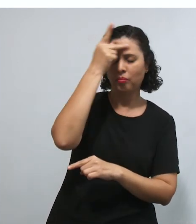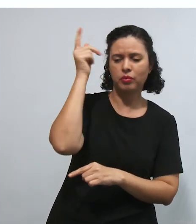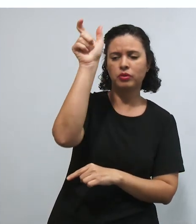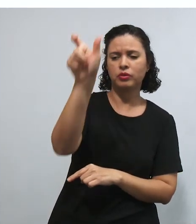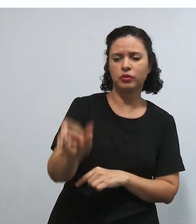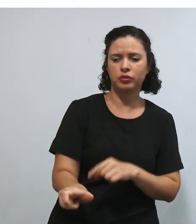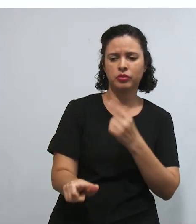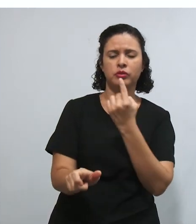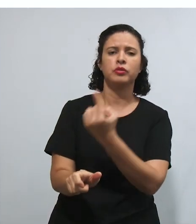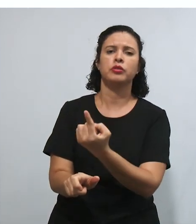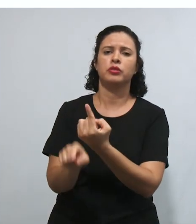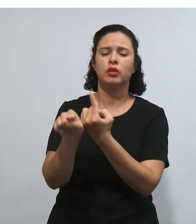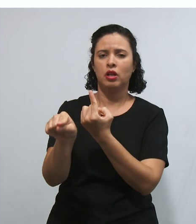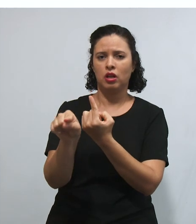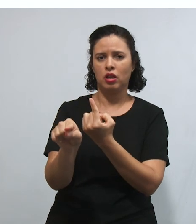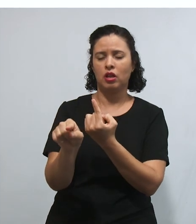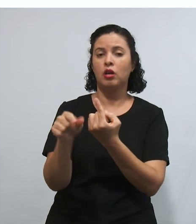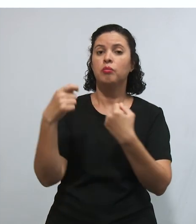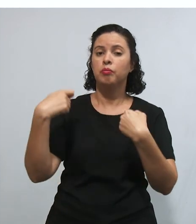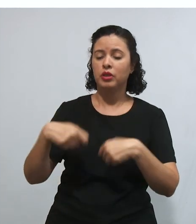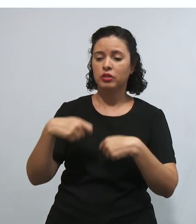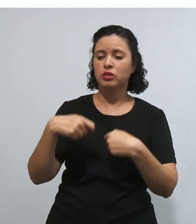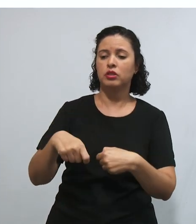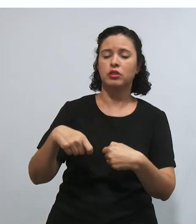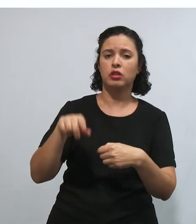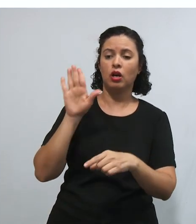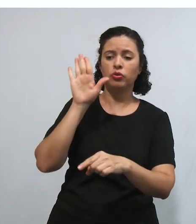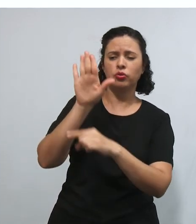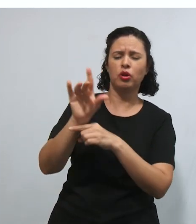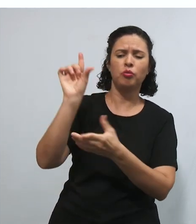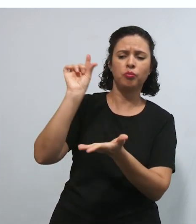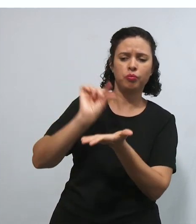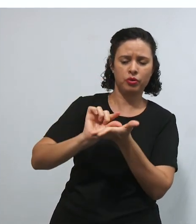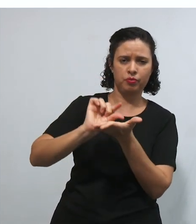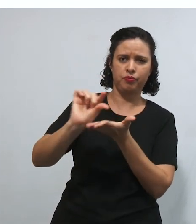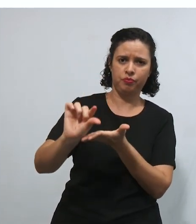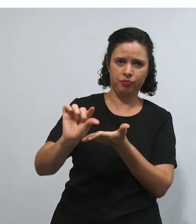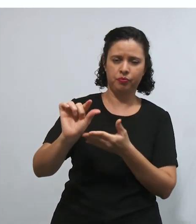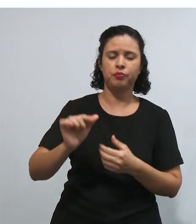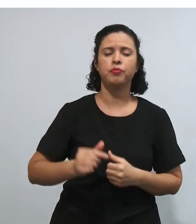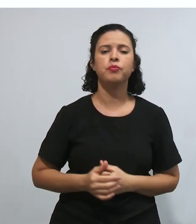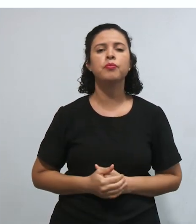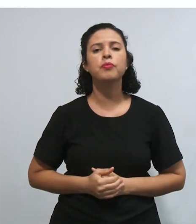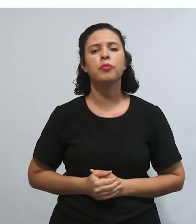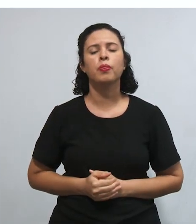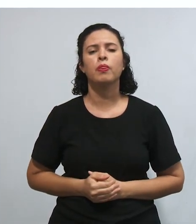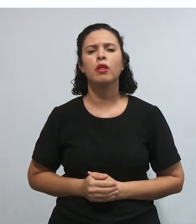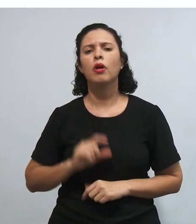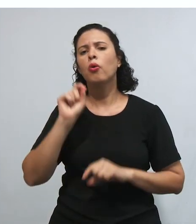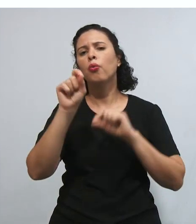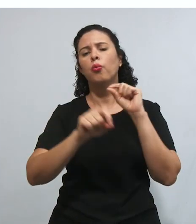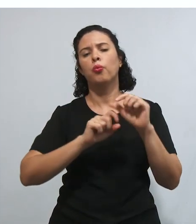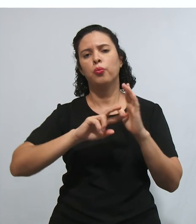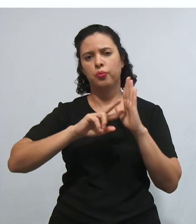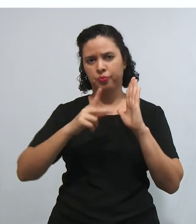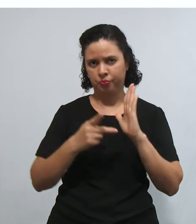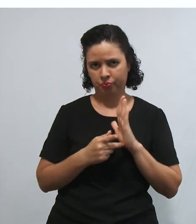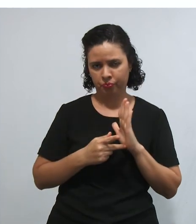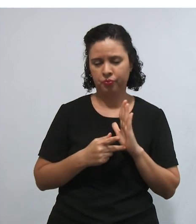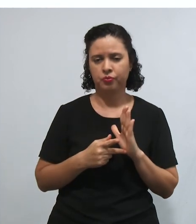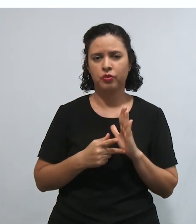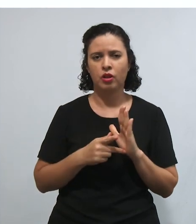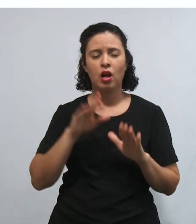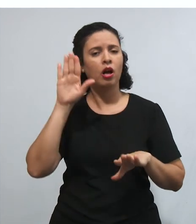existencial dos direitos fundamentais. Vamos lá. O que seria essa reserva do possível?